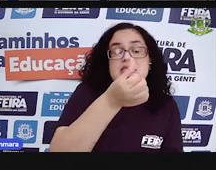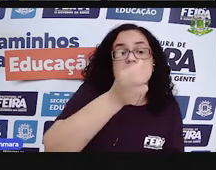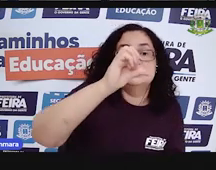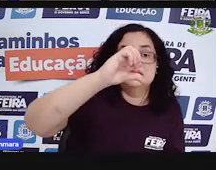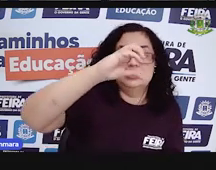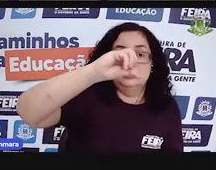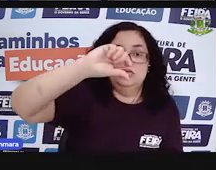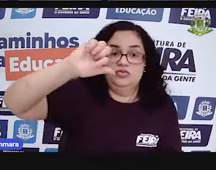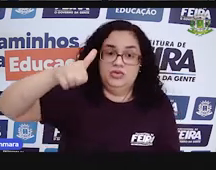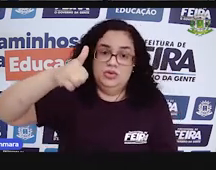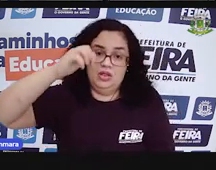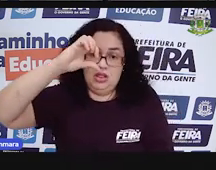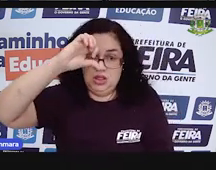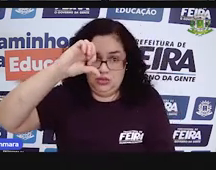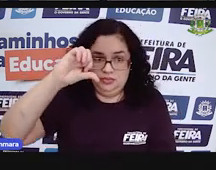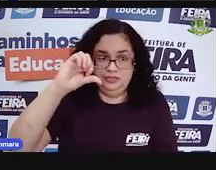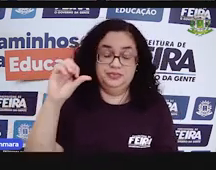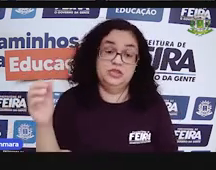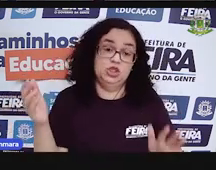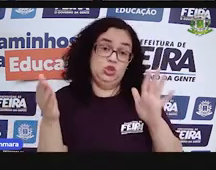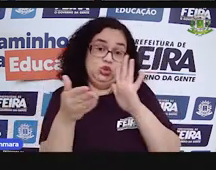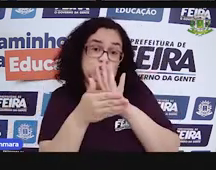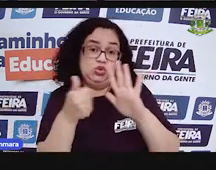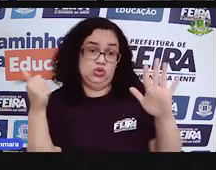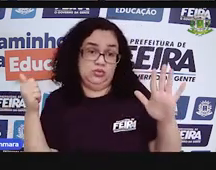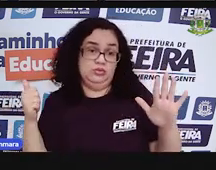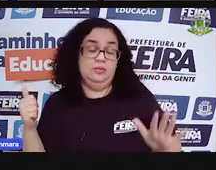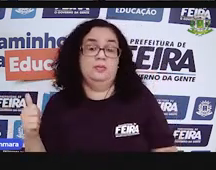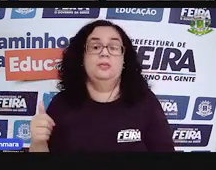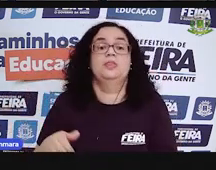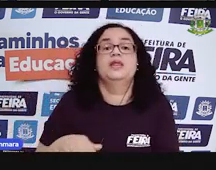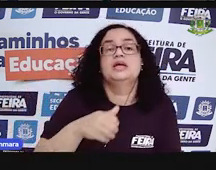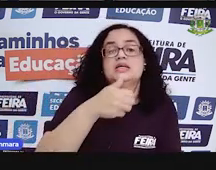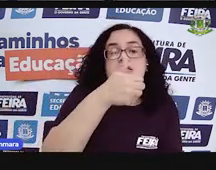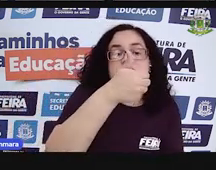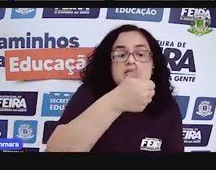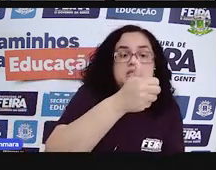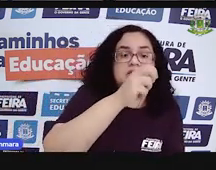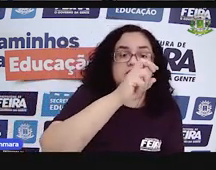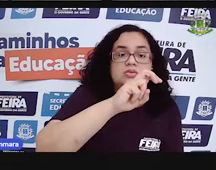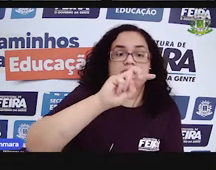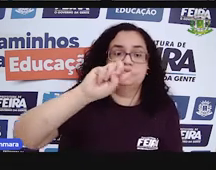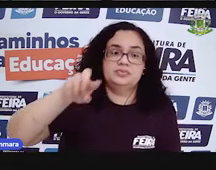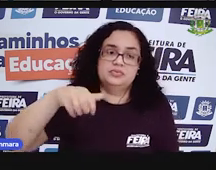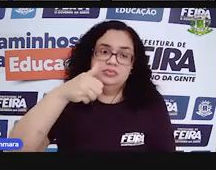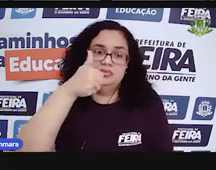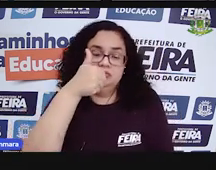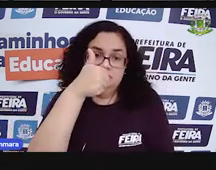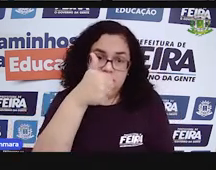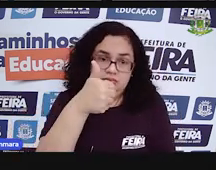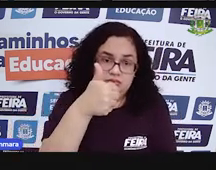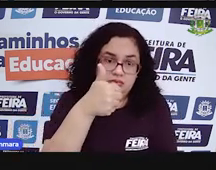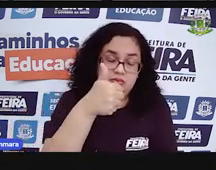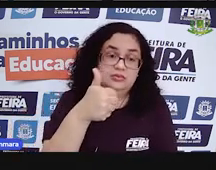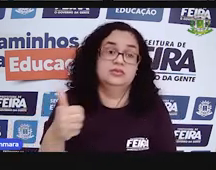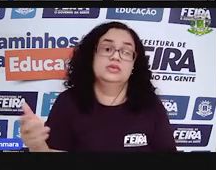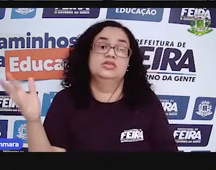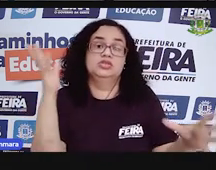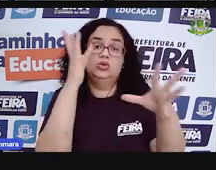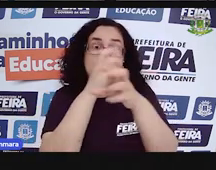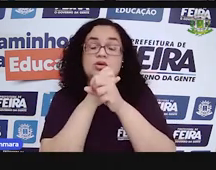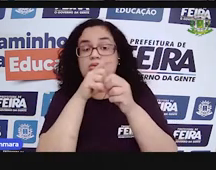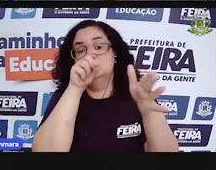vírgula nove e tirar cento e cinquenta e cinco vírgula um. Ou seja, fazer uma conta de